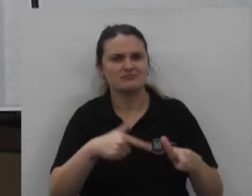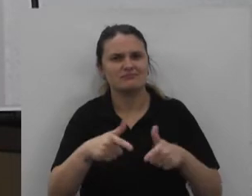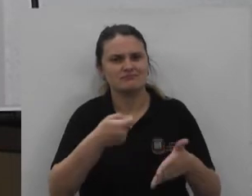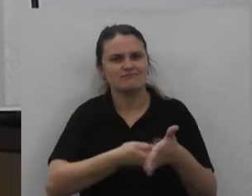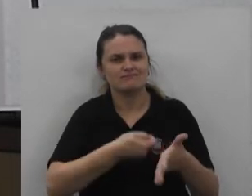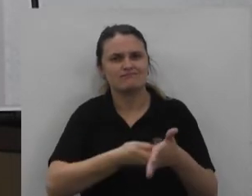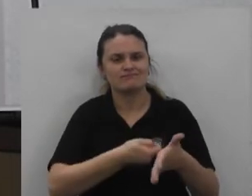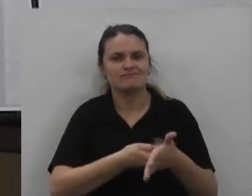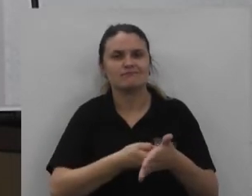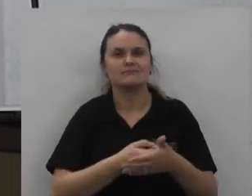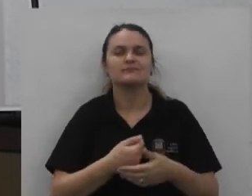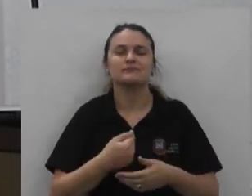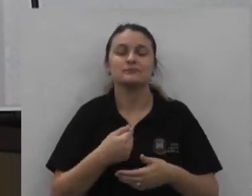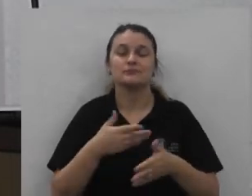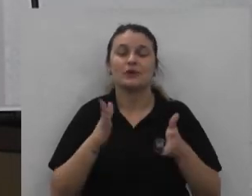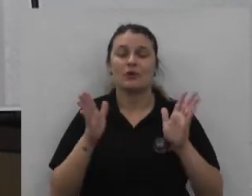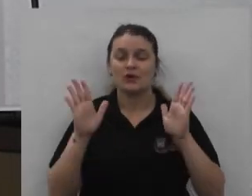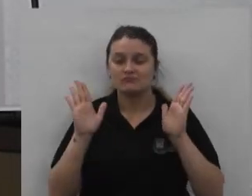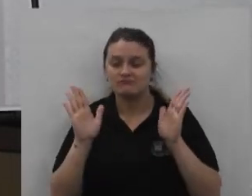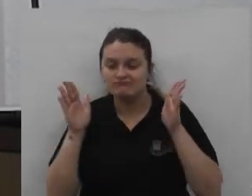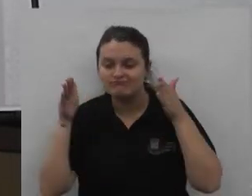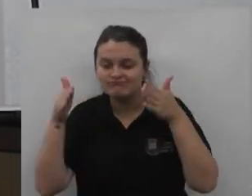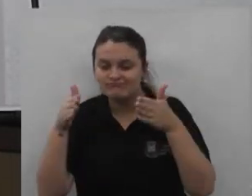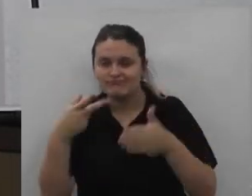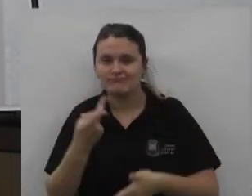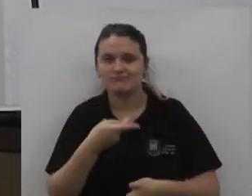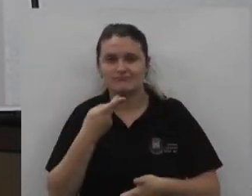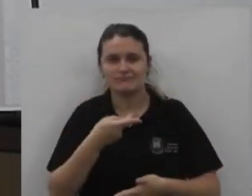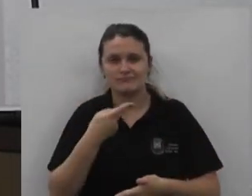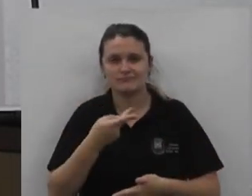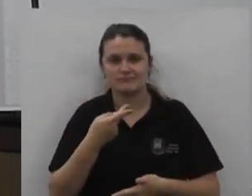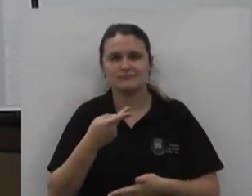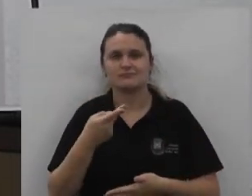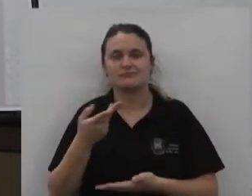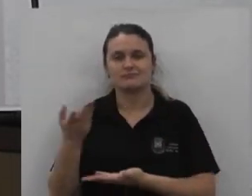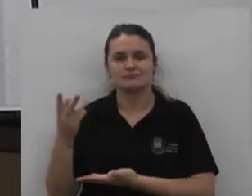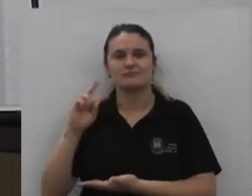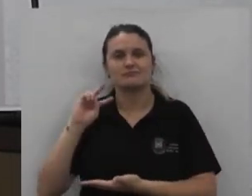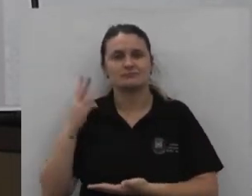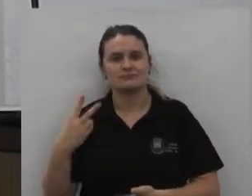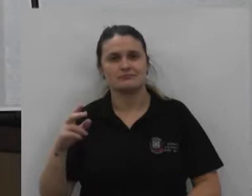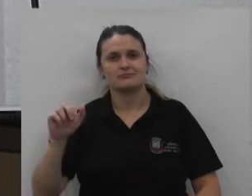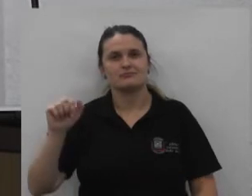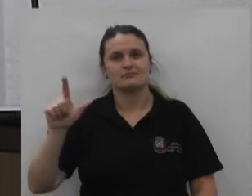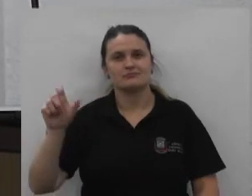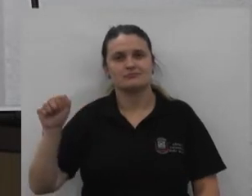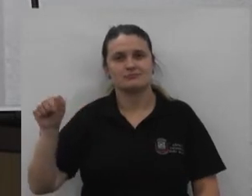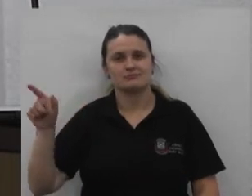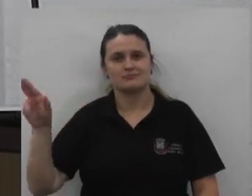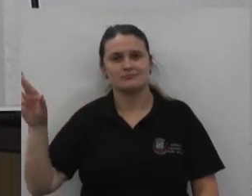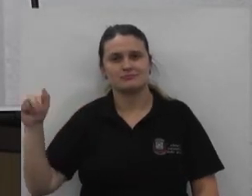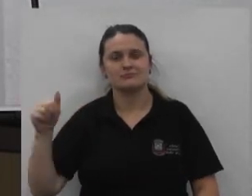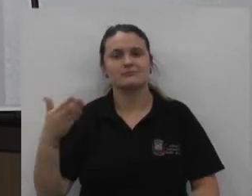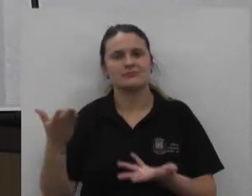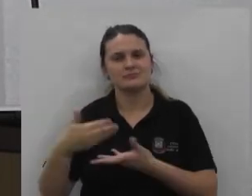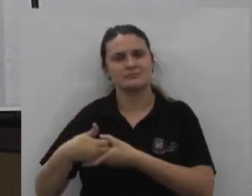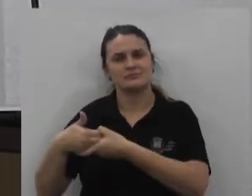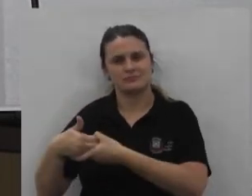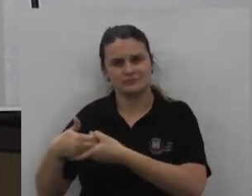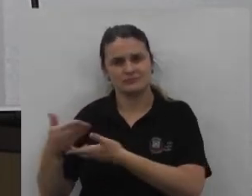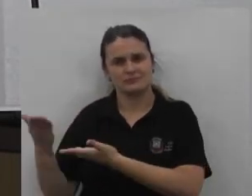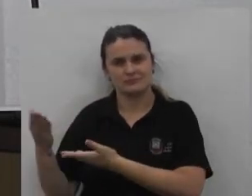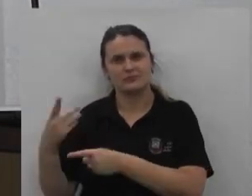quero me referir agora ao pronunciamento da vereadora Alandra que me antecedeu quero aqui